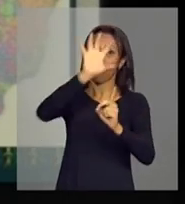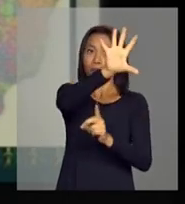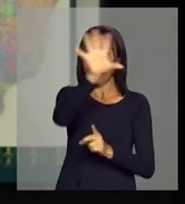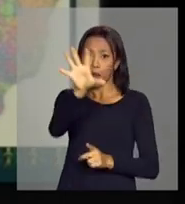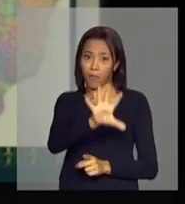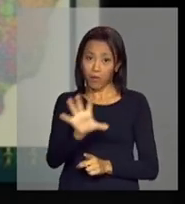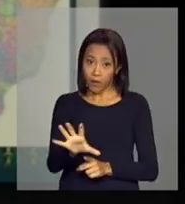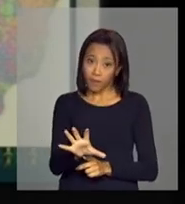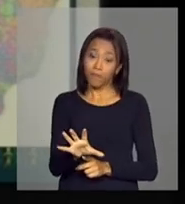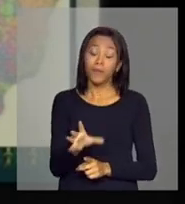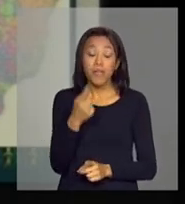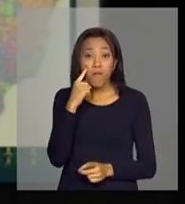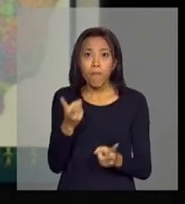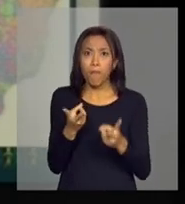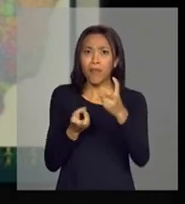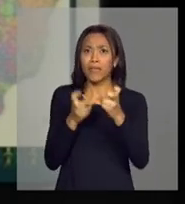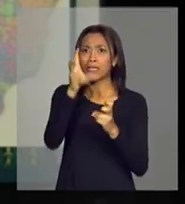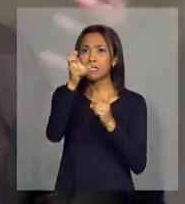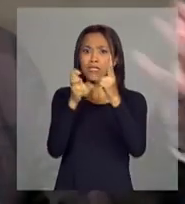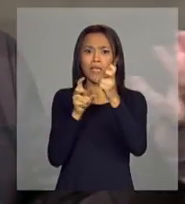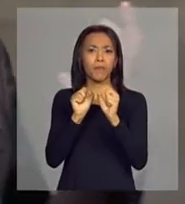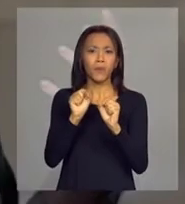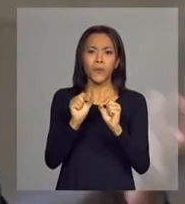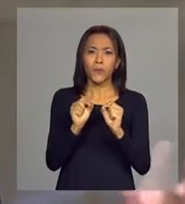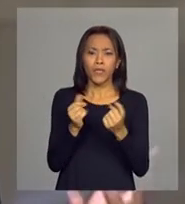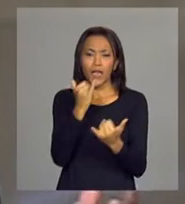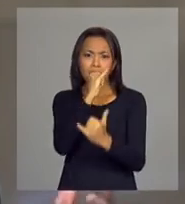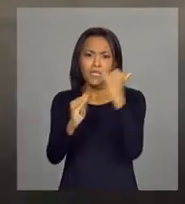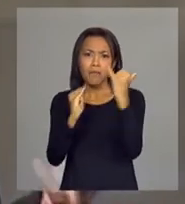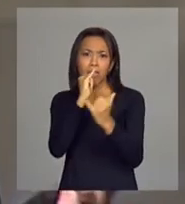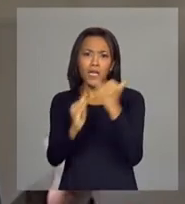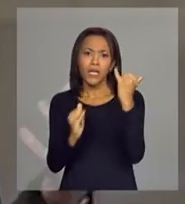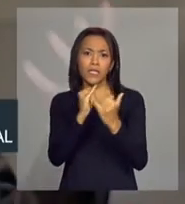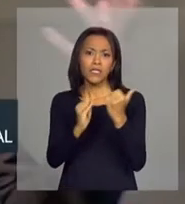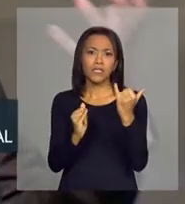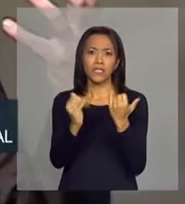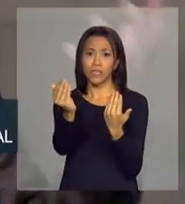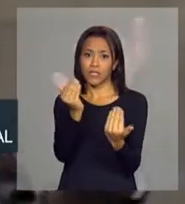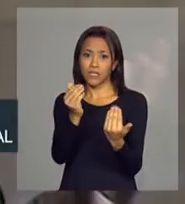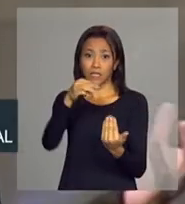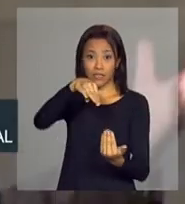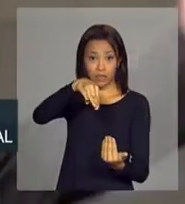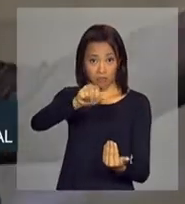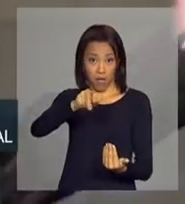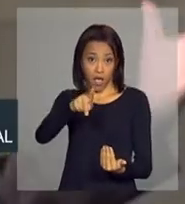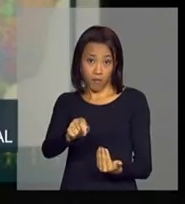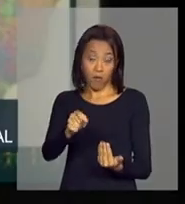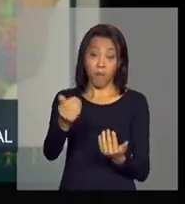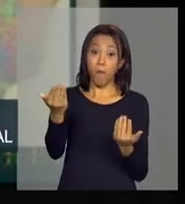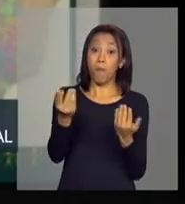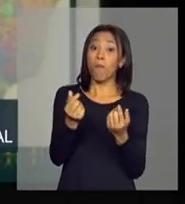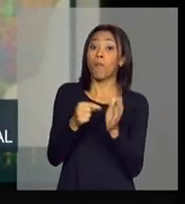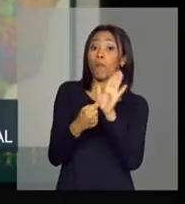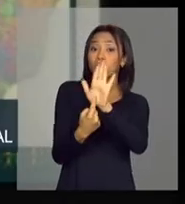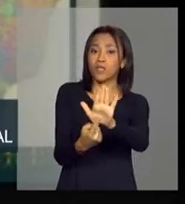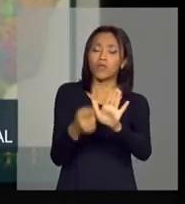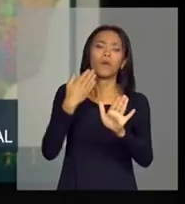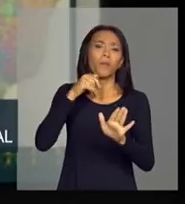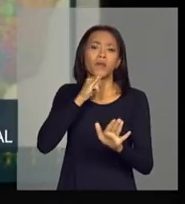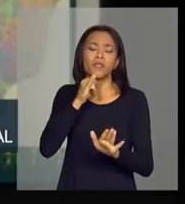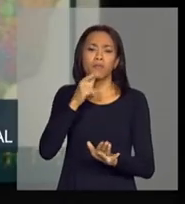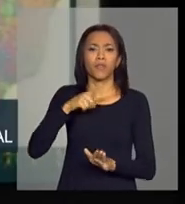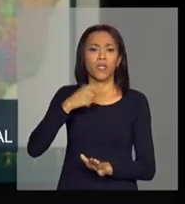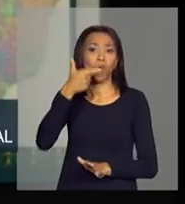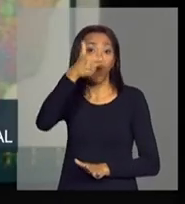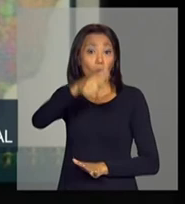impressionante a semelhança entre esses dois mapas, mostrando a estreita relação entre esses dois elementos. Nós podemos dizer, bom, tem